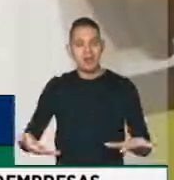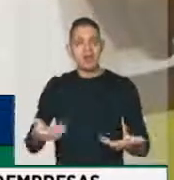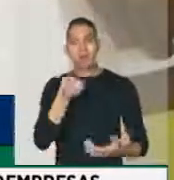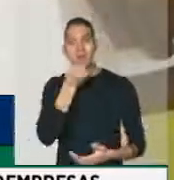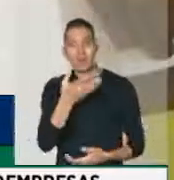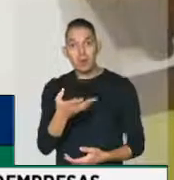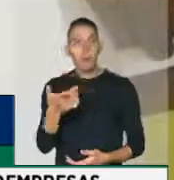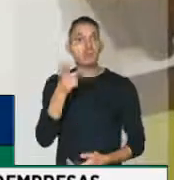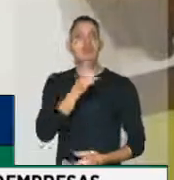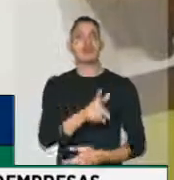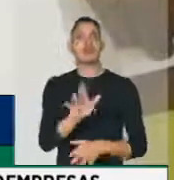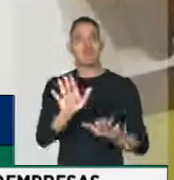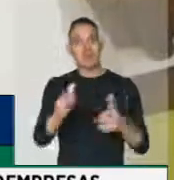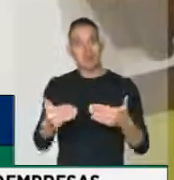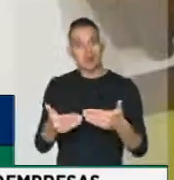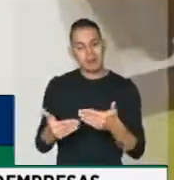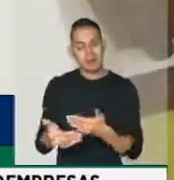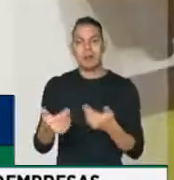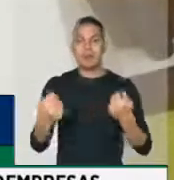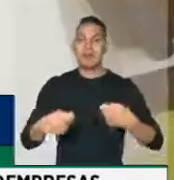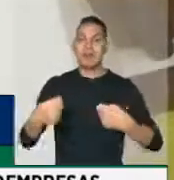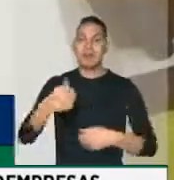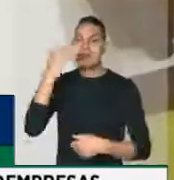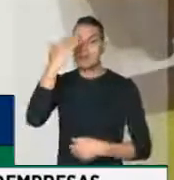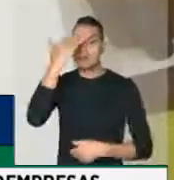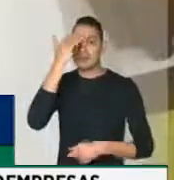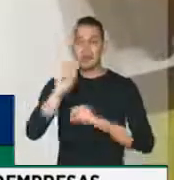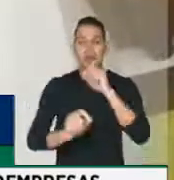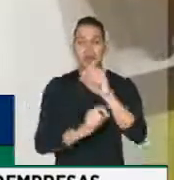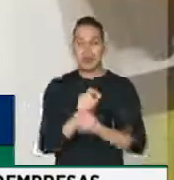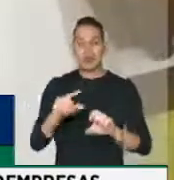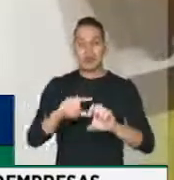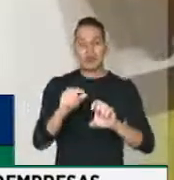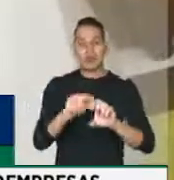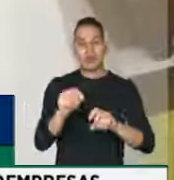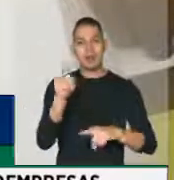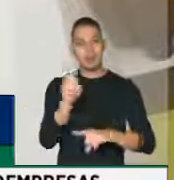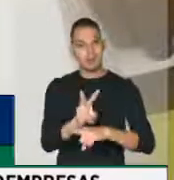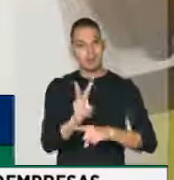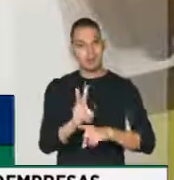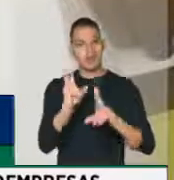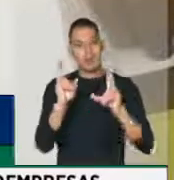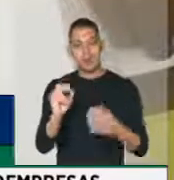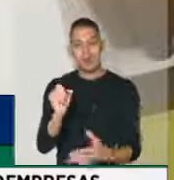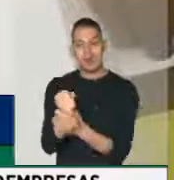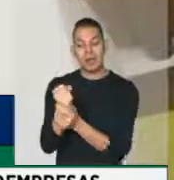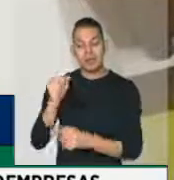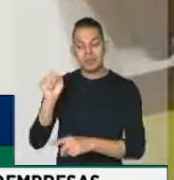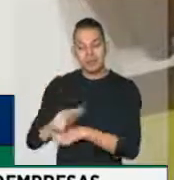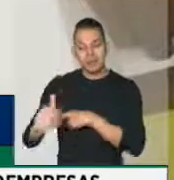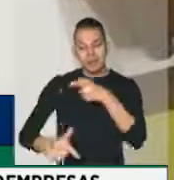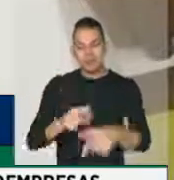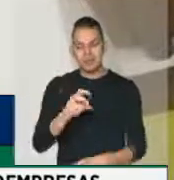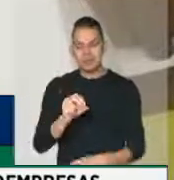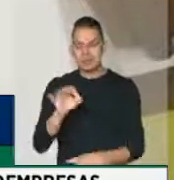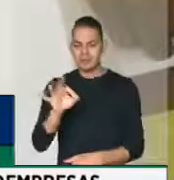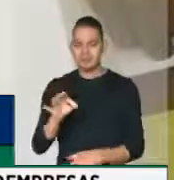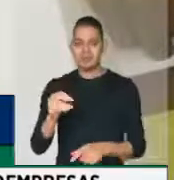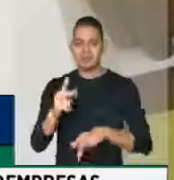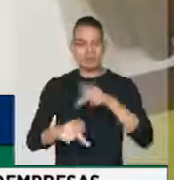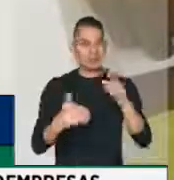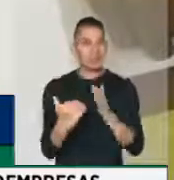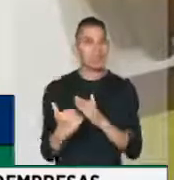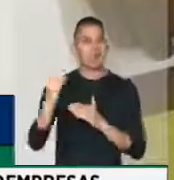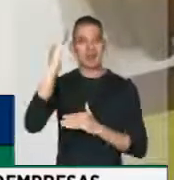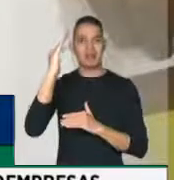a gente conseguiu. Agora, é necessário entender que proteger o microempresário é garantir o emprego para mais descanto a produção da população brasileira, que